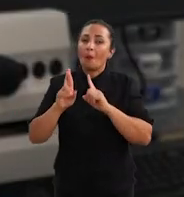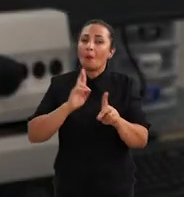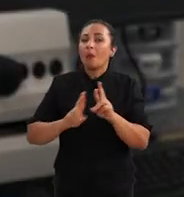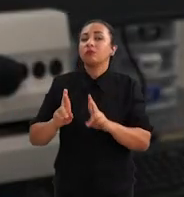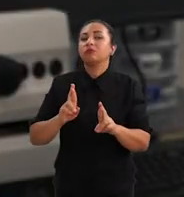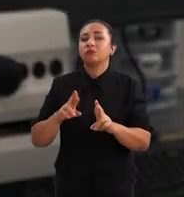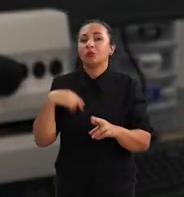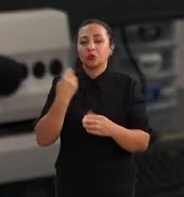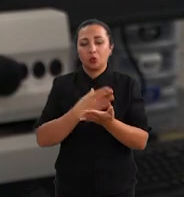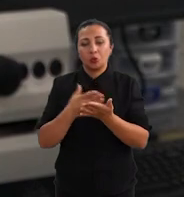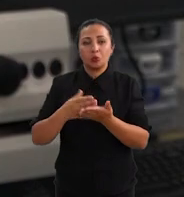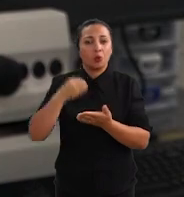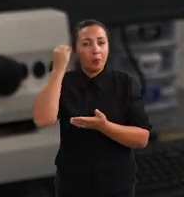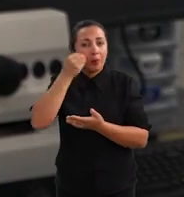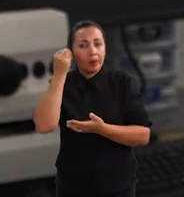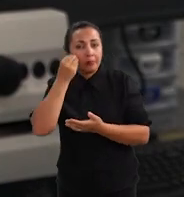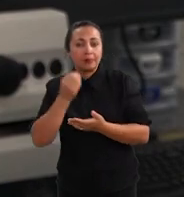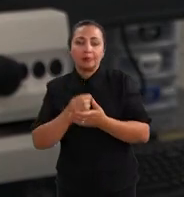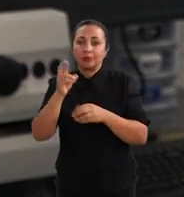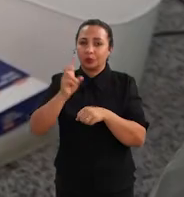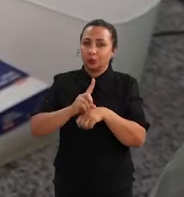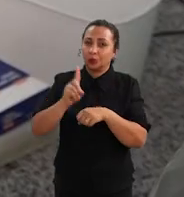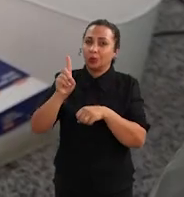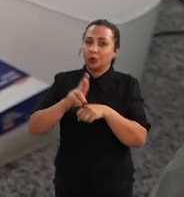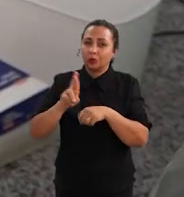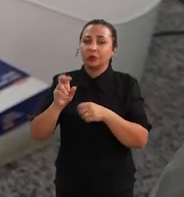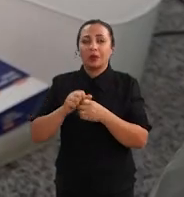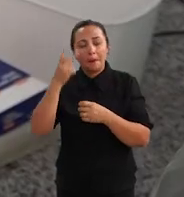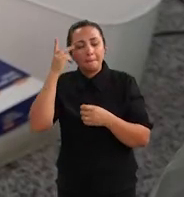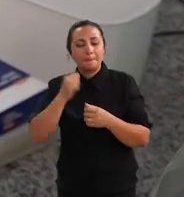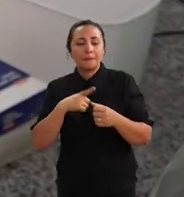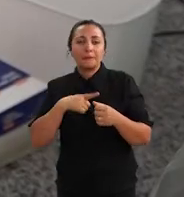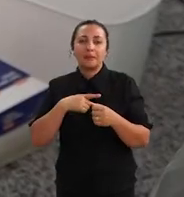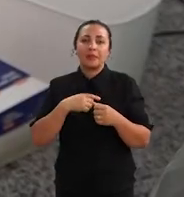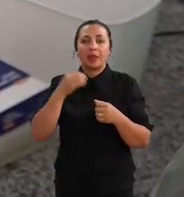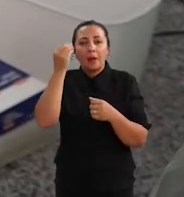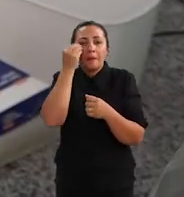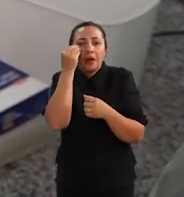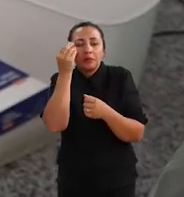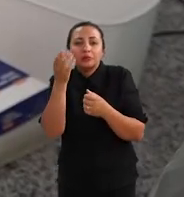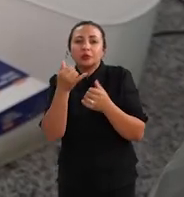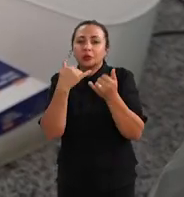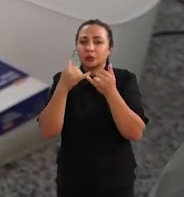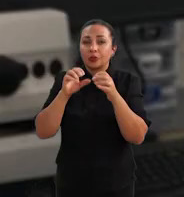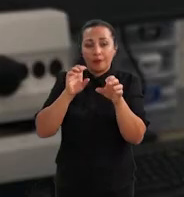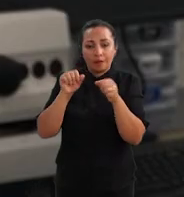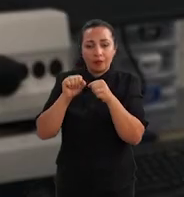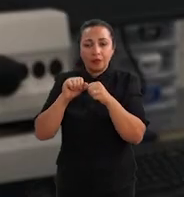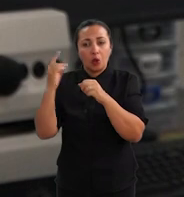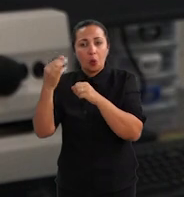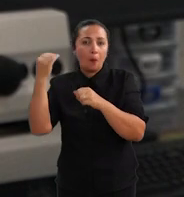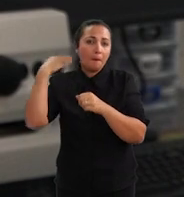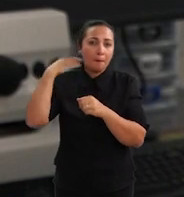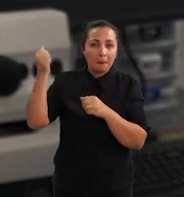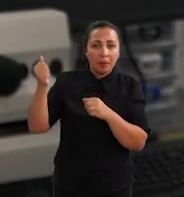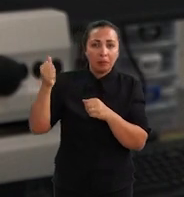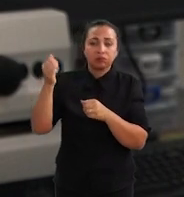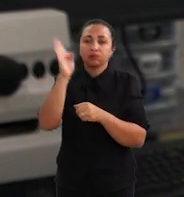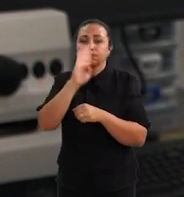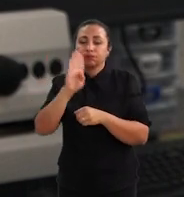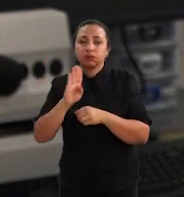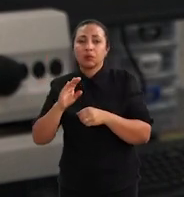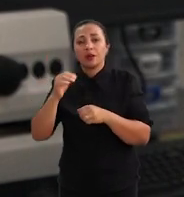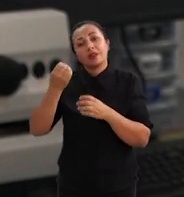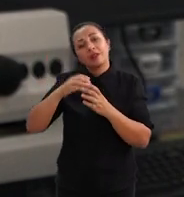iniciamos os experimentos de doutorado do Lucas, que correspondem justamente a tentativa de formação de um biobanco, onde a gente